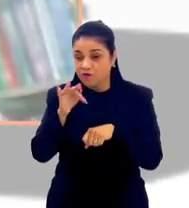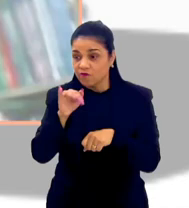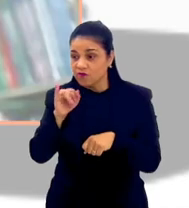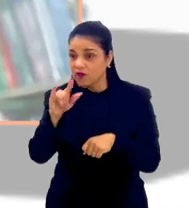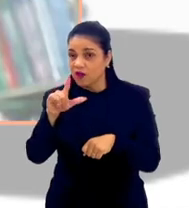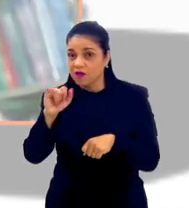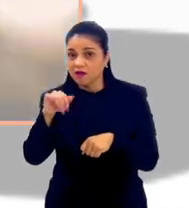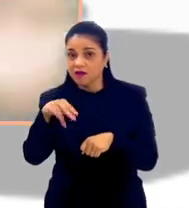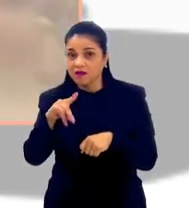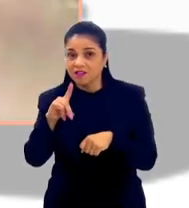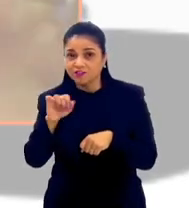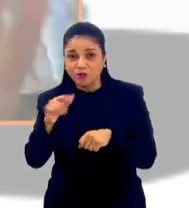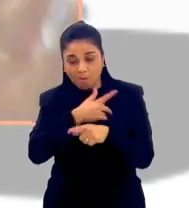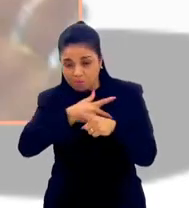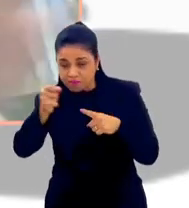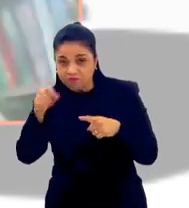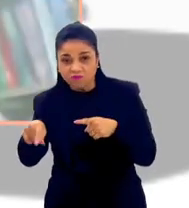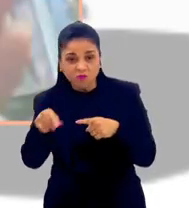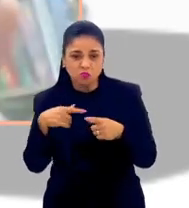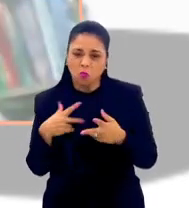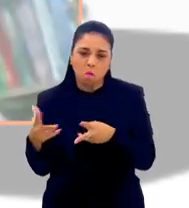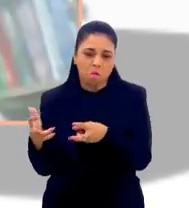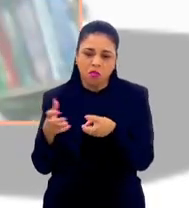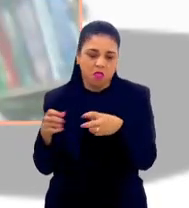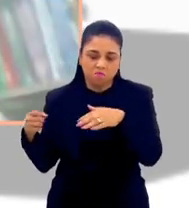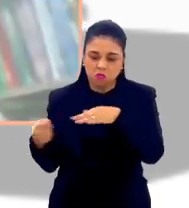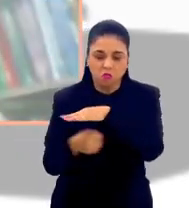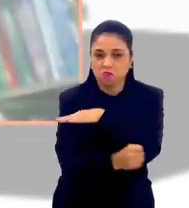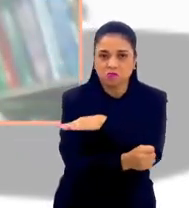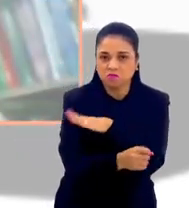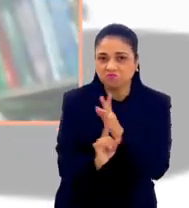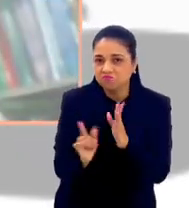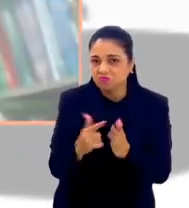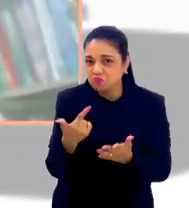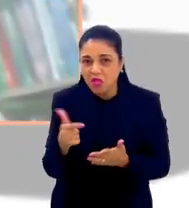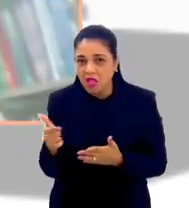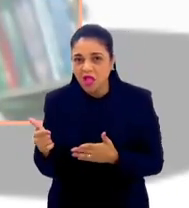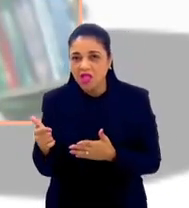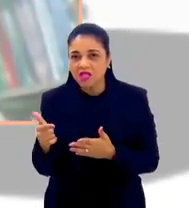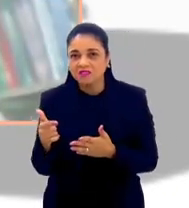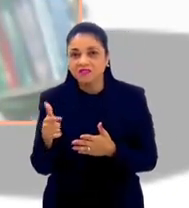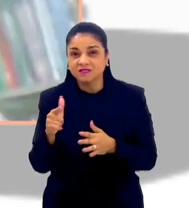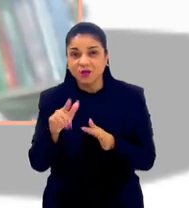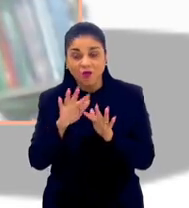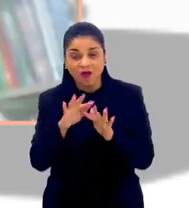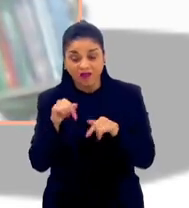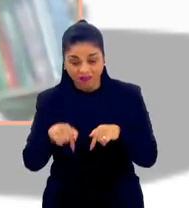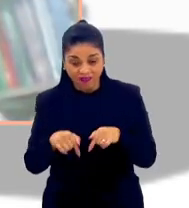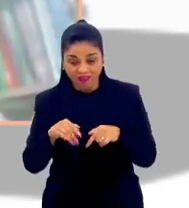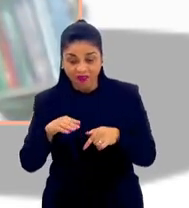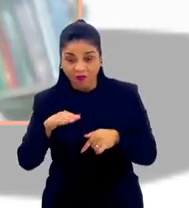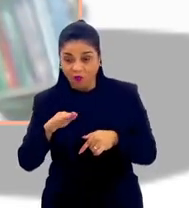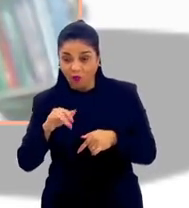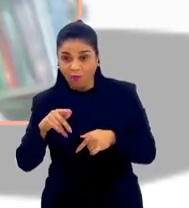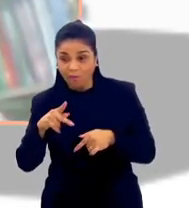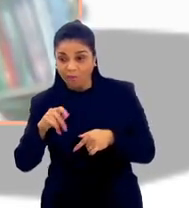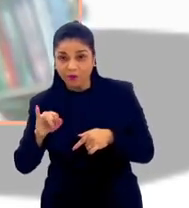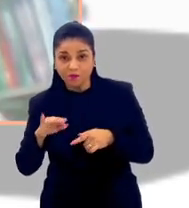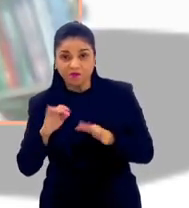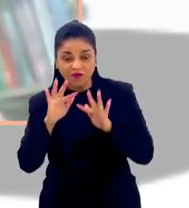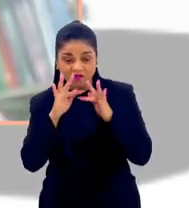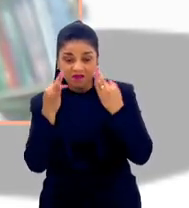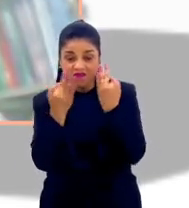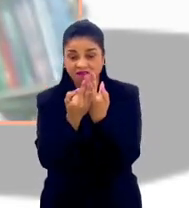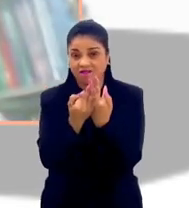hexacampeã, as pessoas não percebem corrupção. E por fim, o padrão de vida, que fala de renda familiar. Então veja, são nove